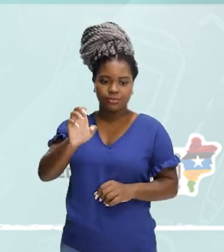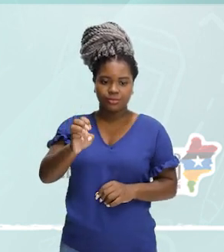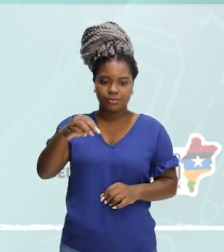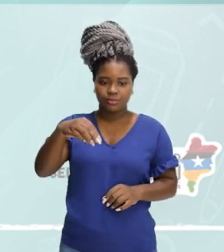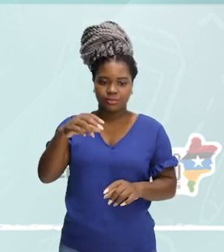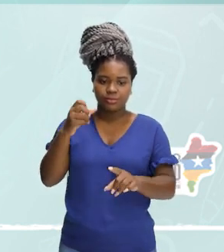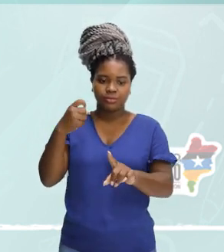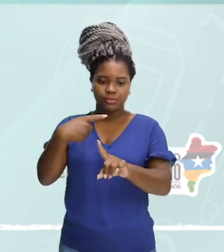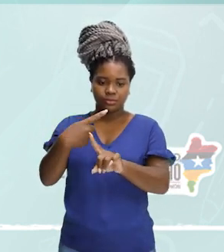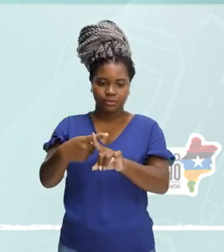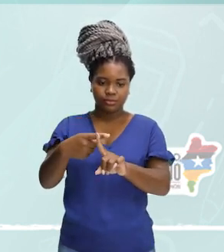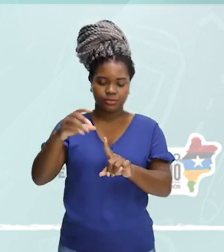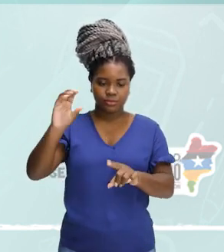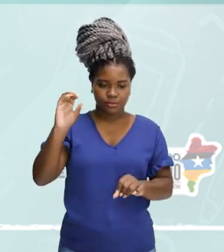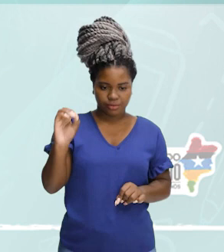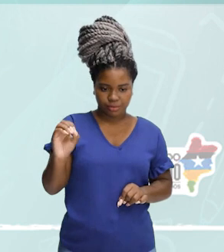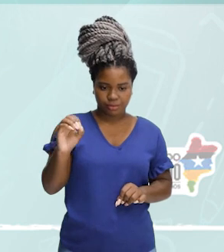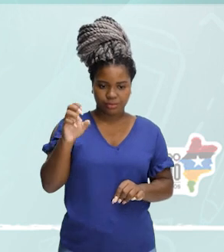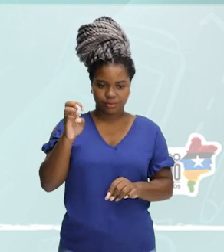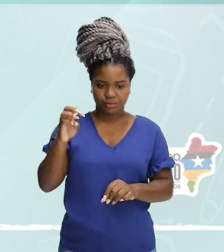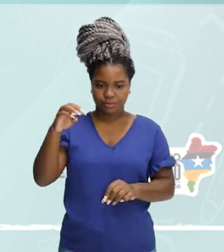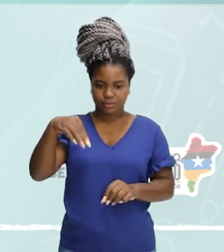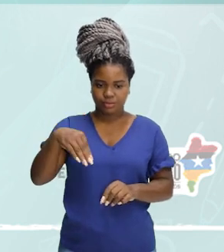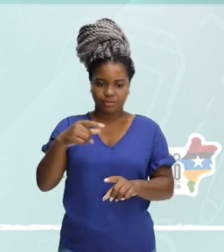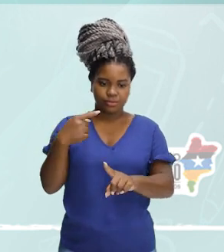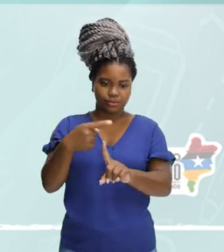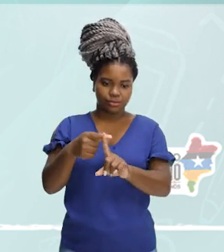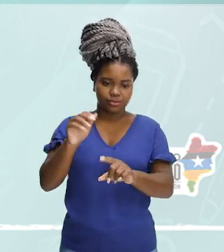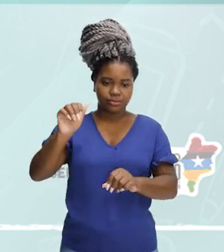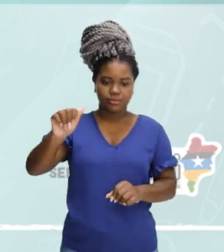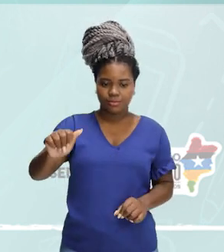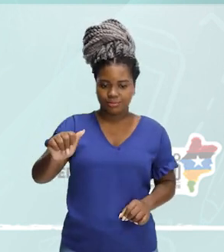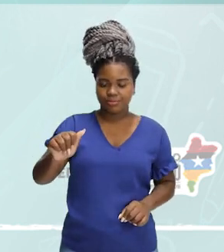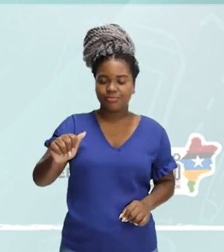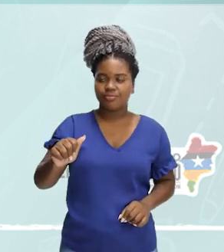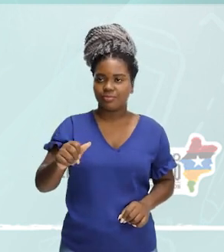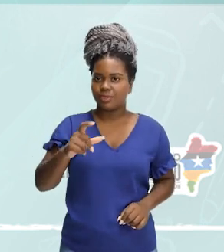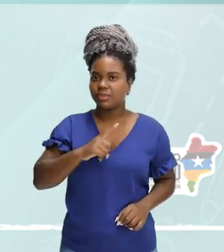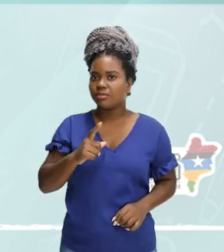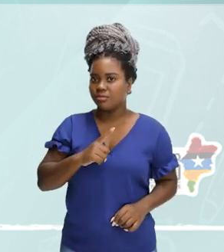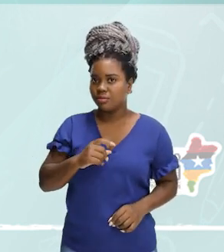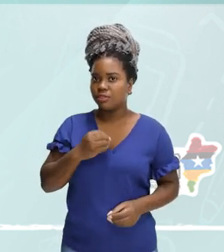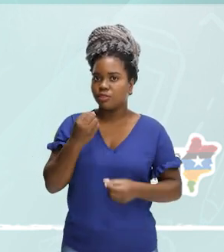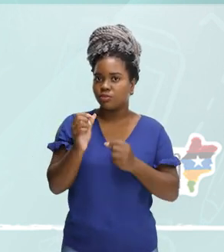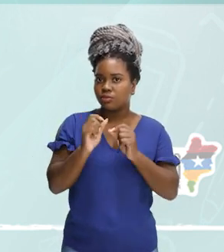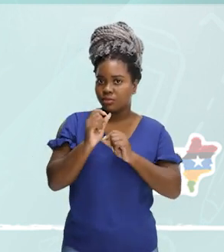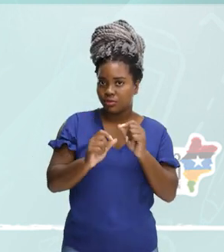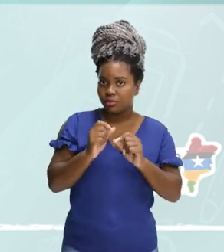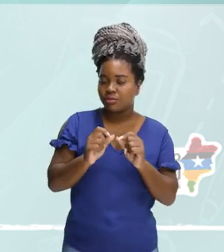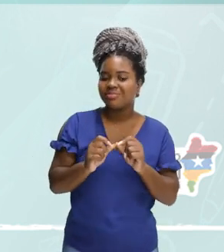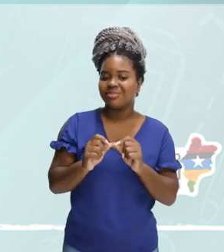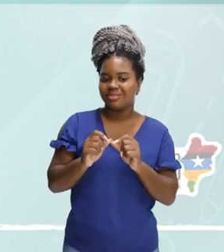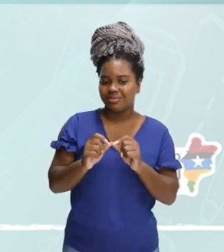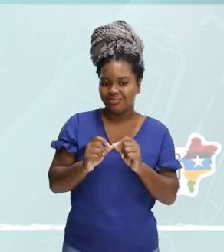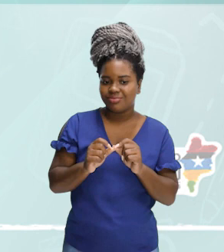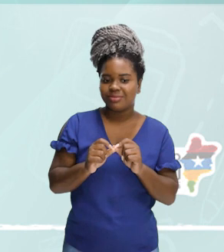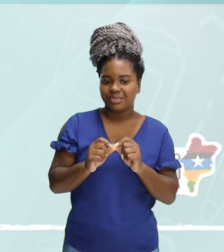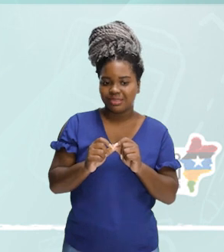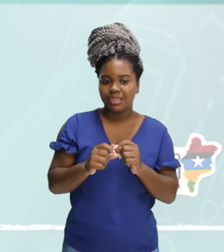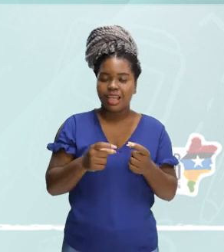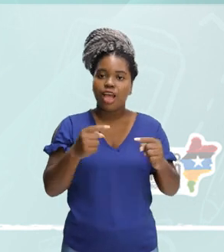En los, nos. E en las, nas. Então, essas aqui são as nossas contrações, as nossas